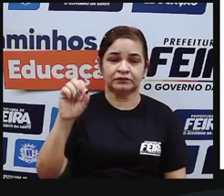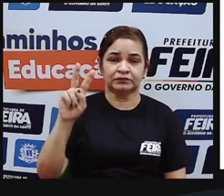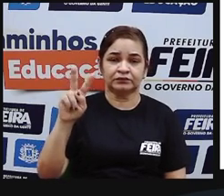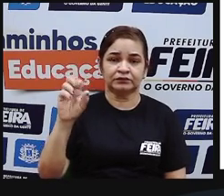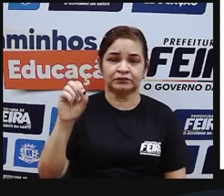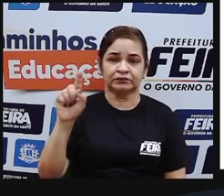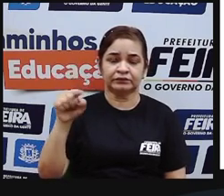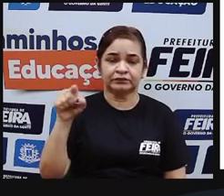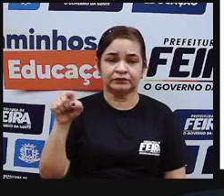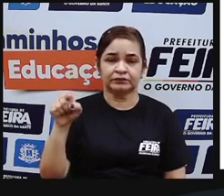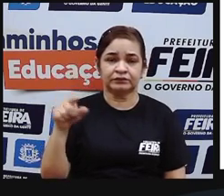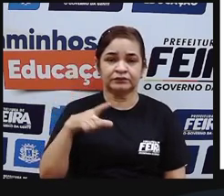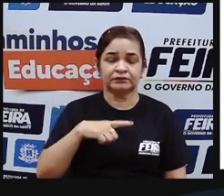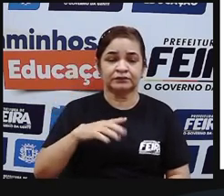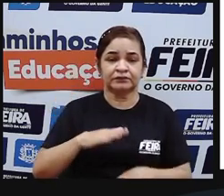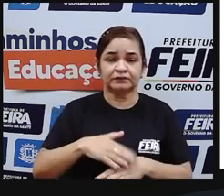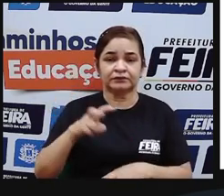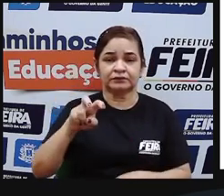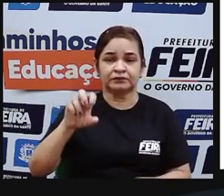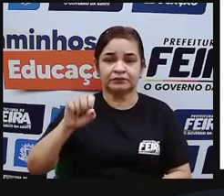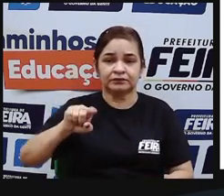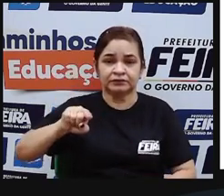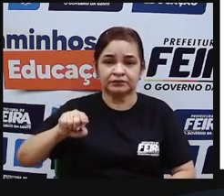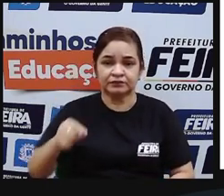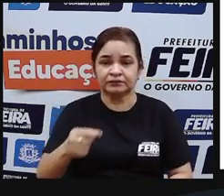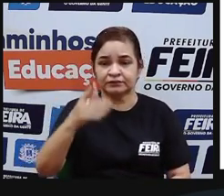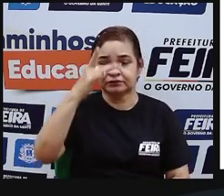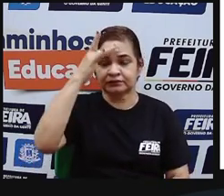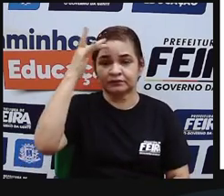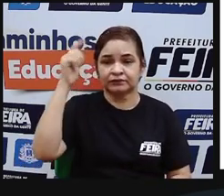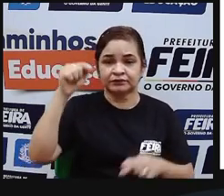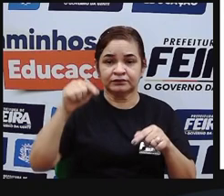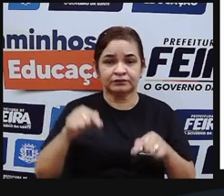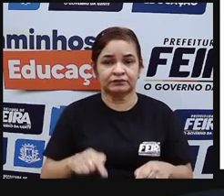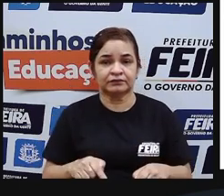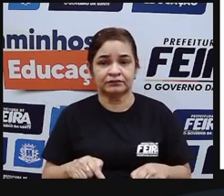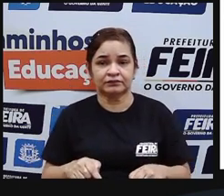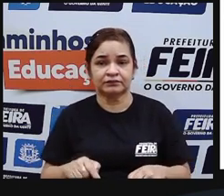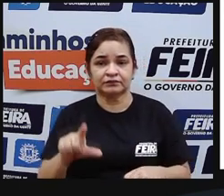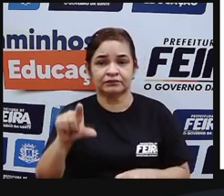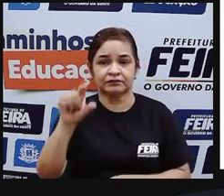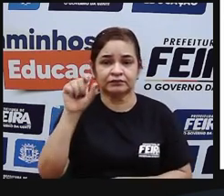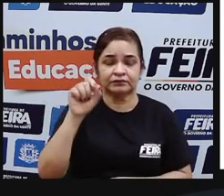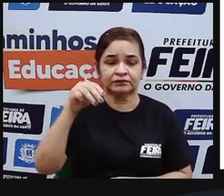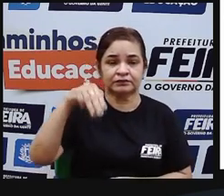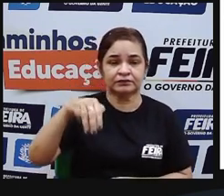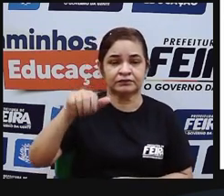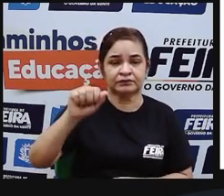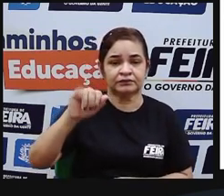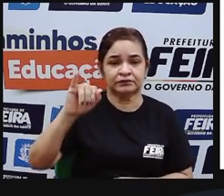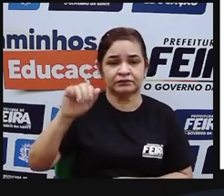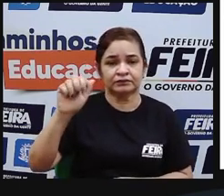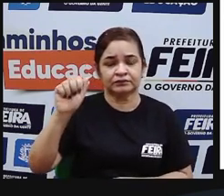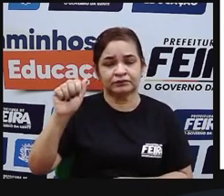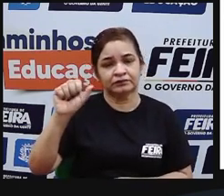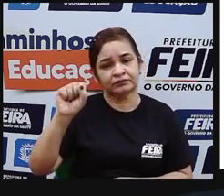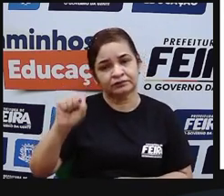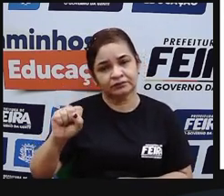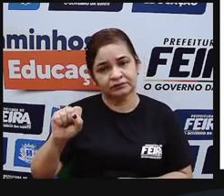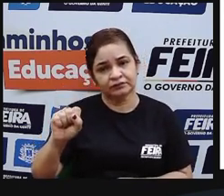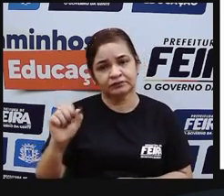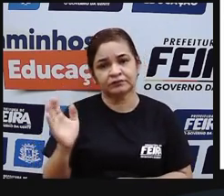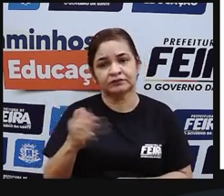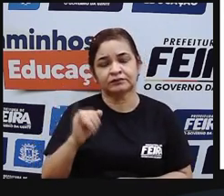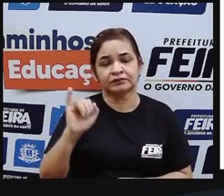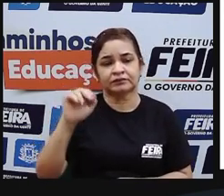de 50 milhões de pessoas vivendo no continente destacamos aqui os maias os incas e